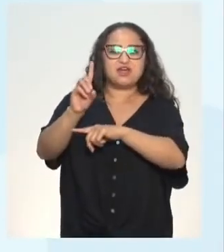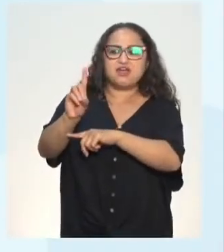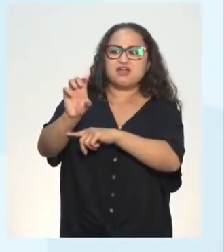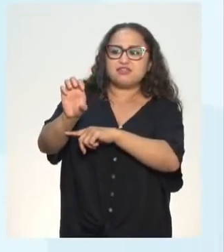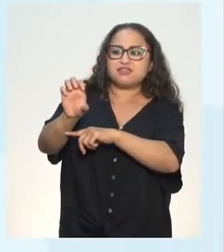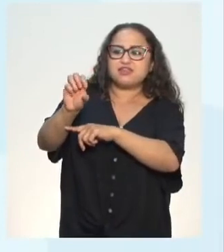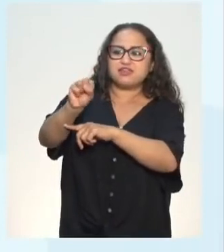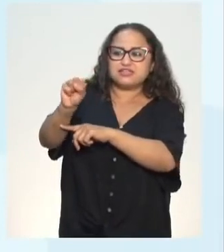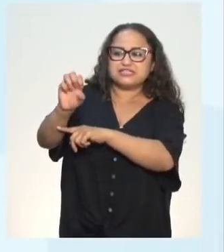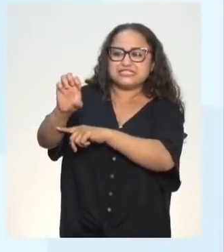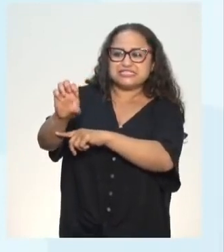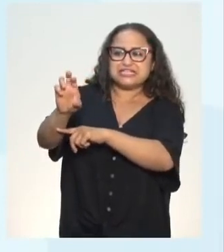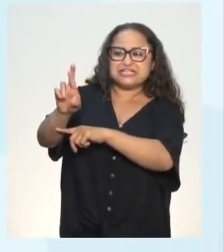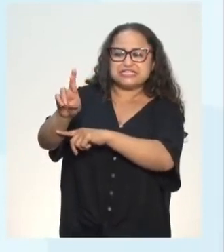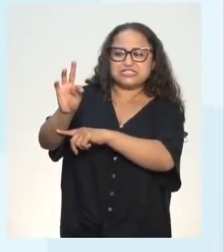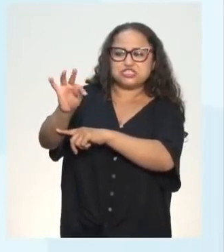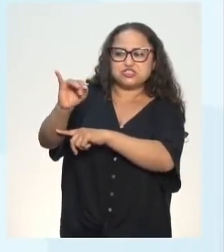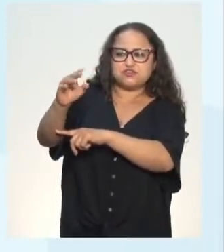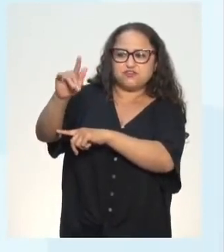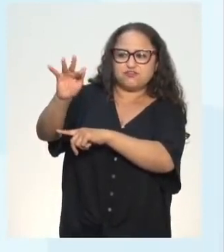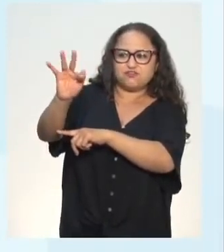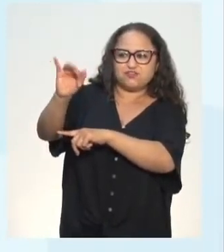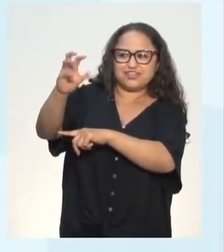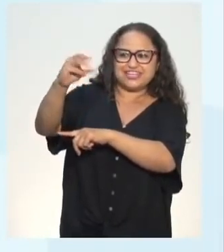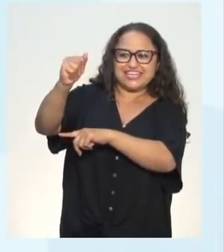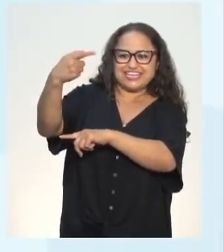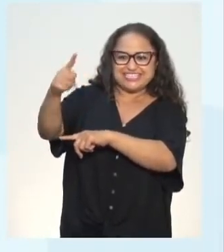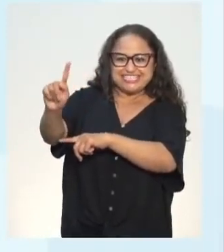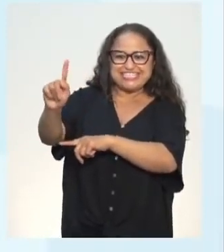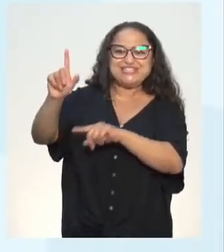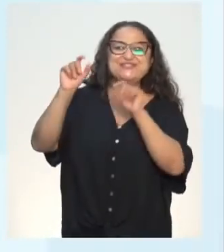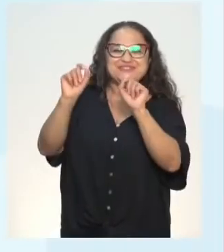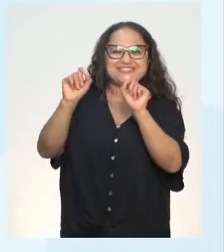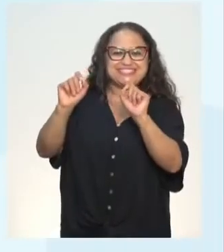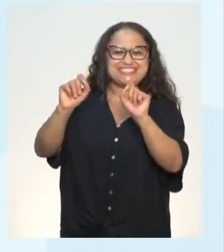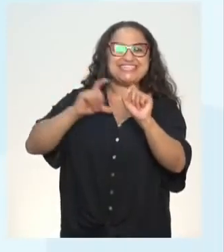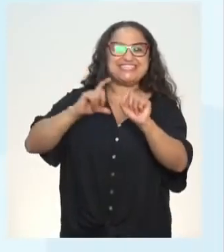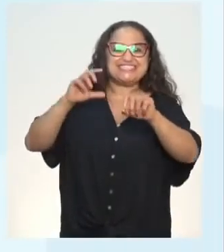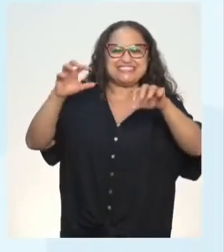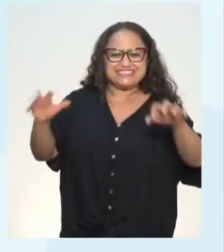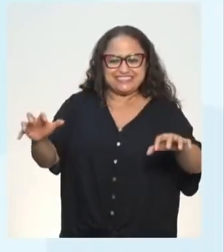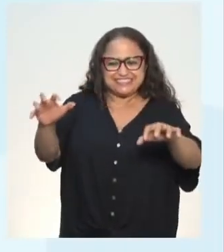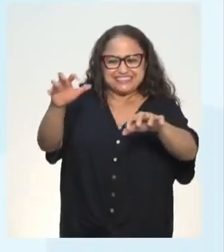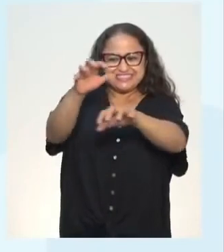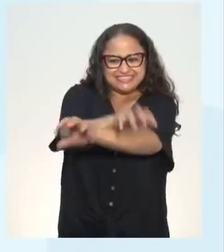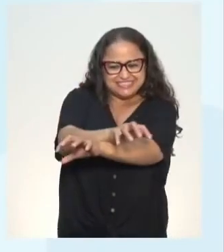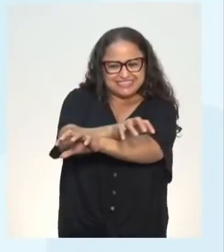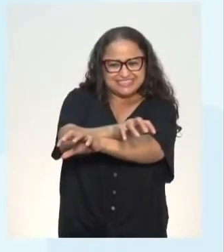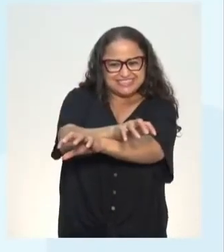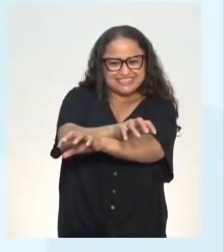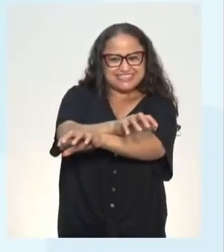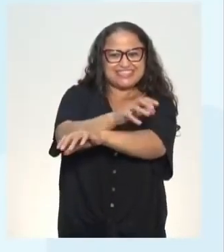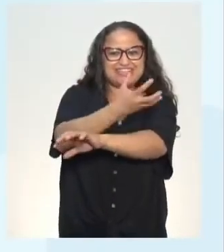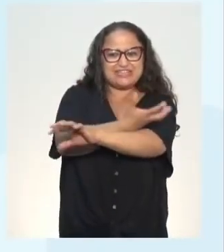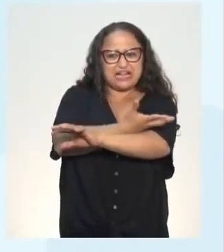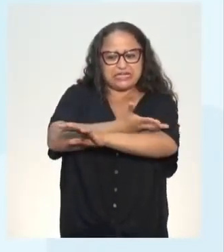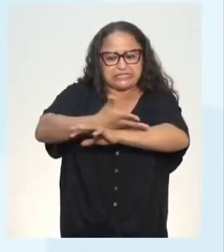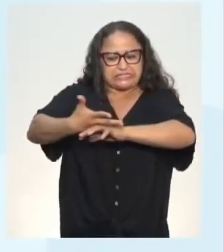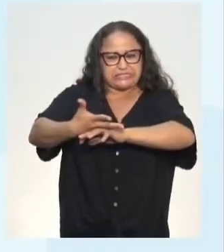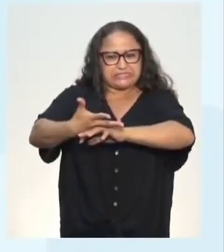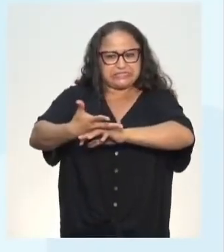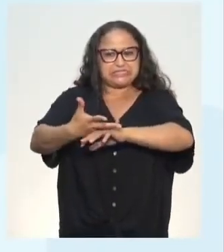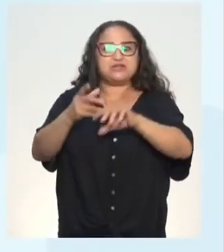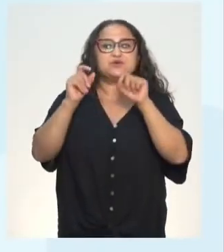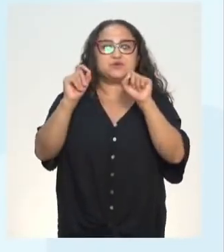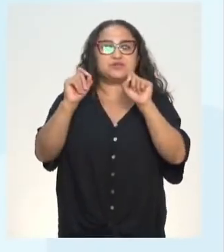Desertificação do bioma cerrado. Me xingou agora, Mauro. Desertificação do bioma cerrado. Então,